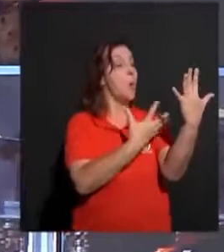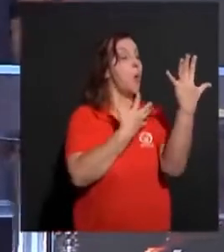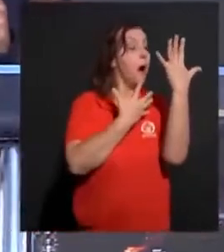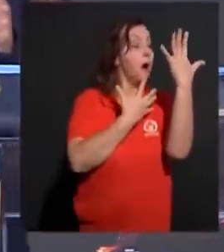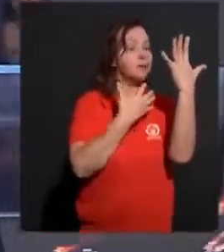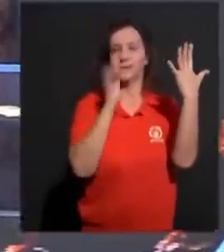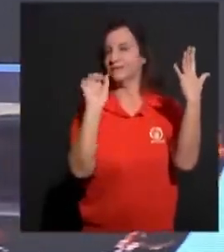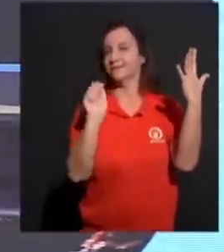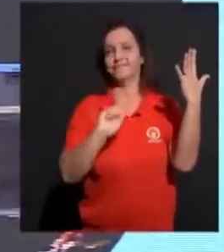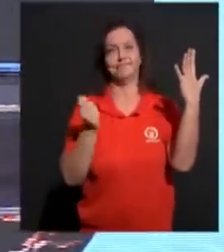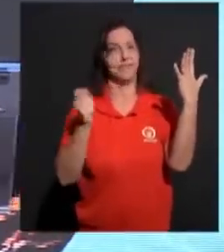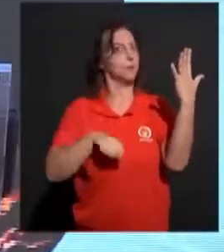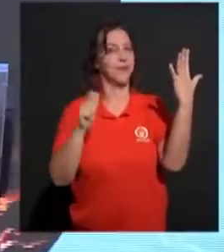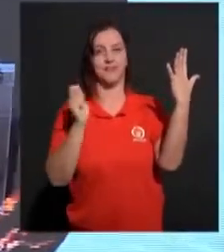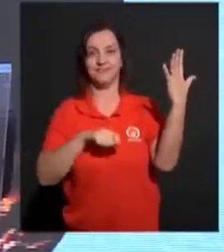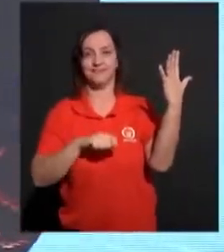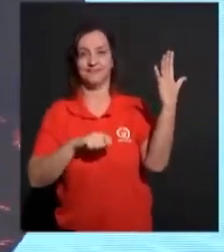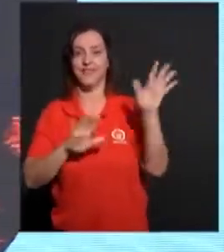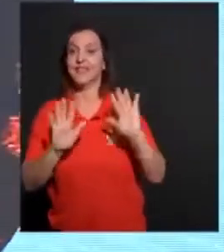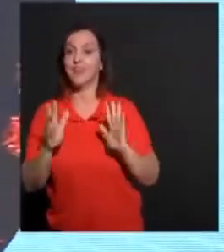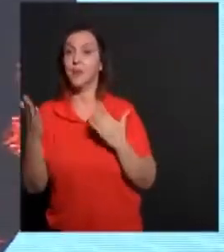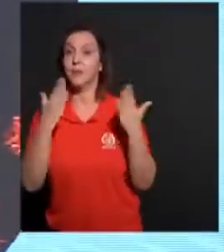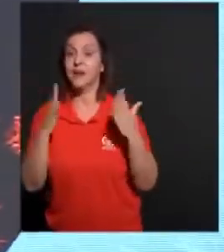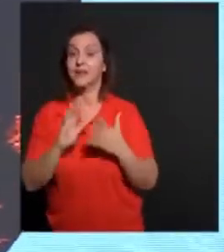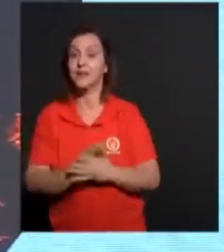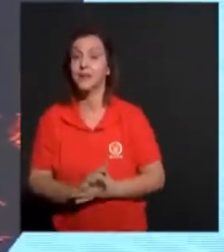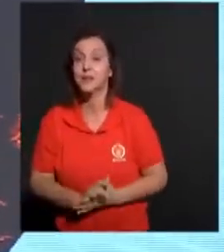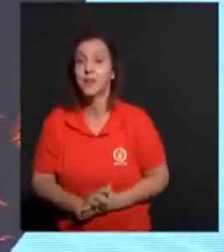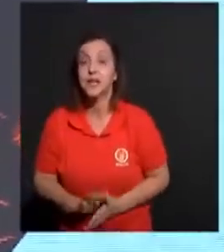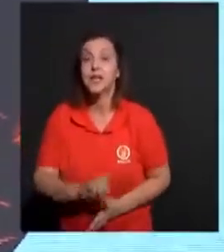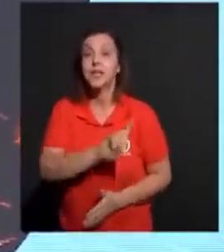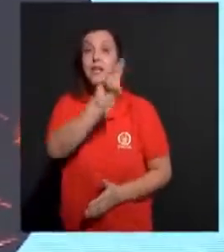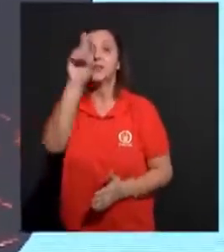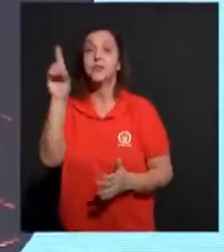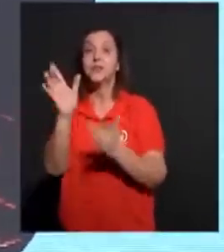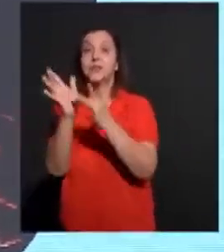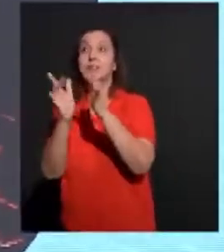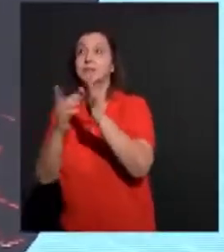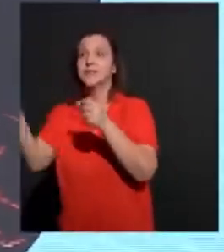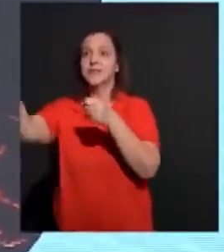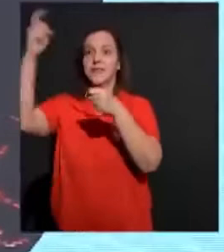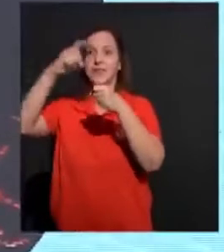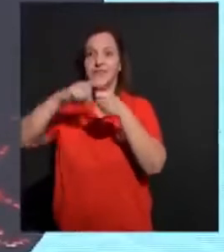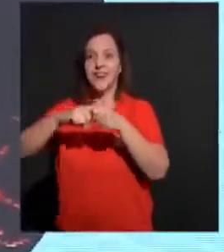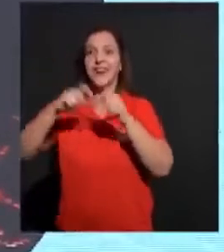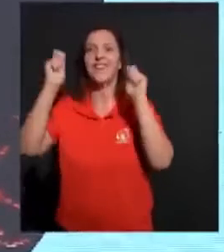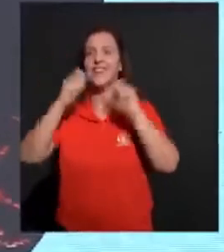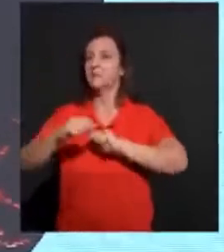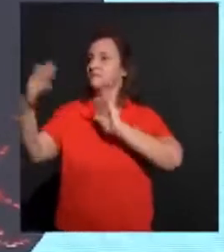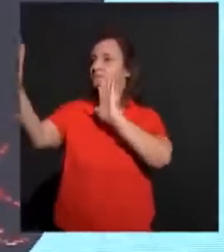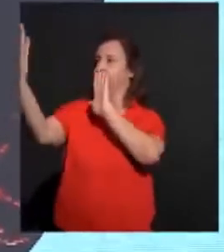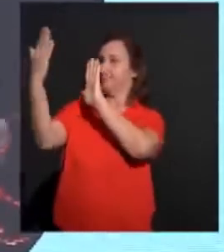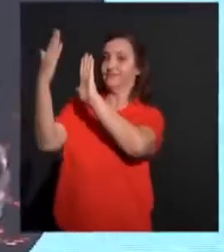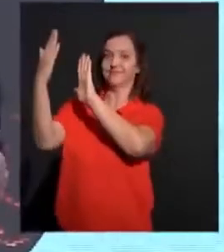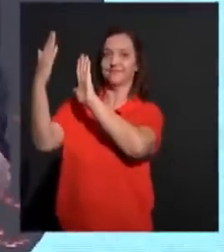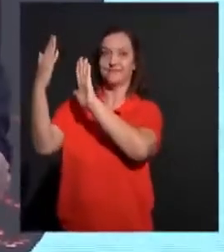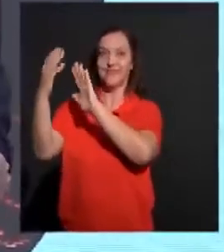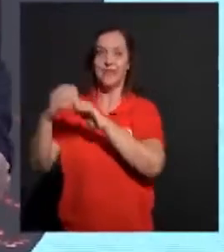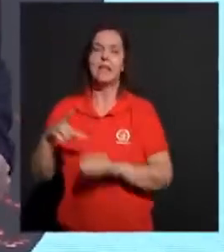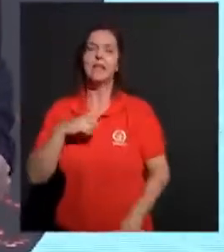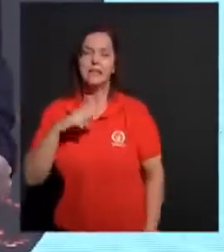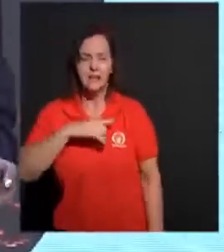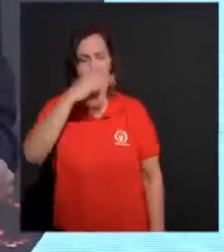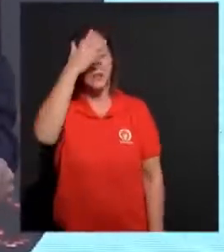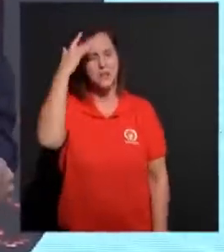Mas um dia ele voltará. E nós podemos ver face a face. Tem muita gente que fala. Eu já sei muito de